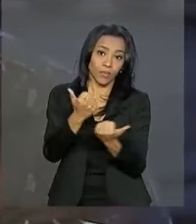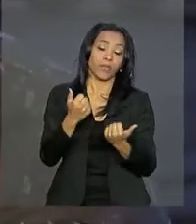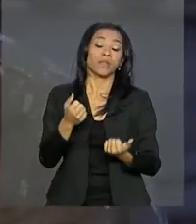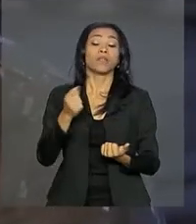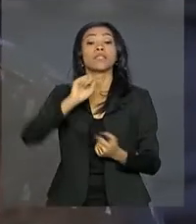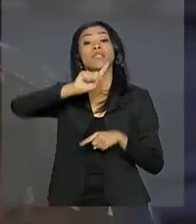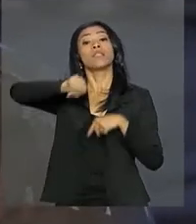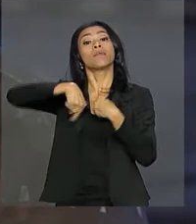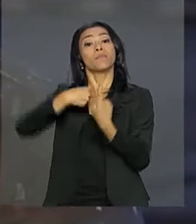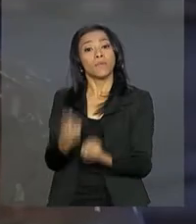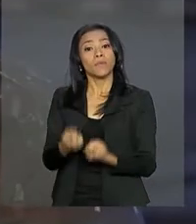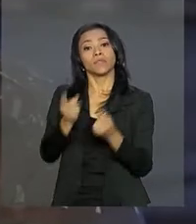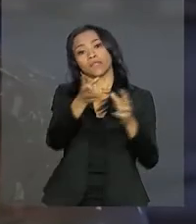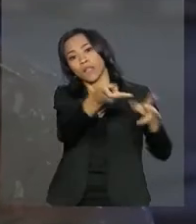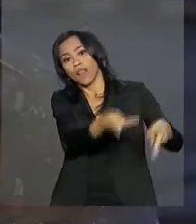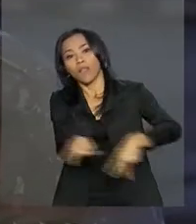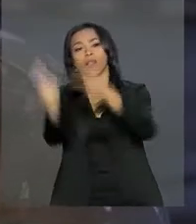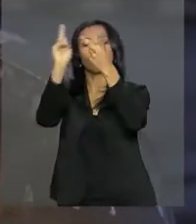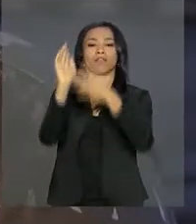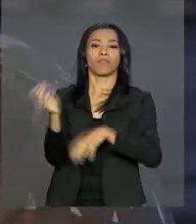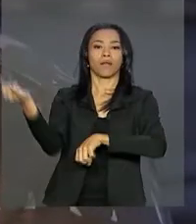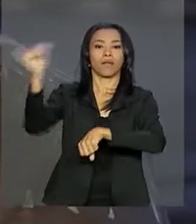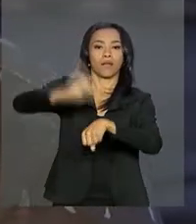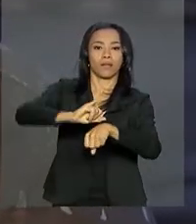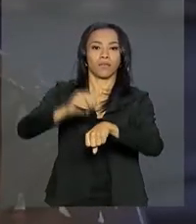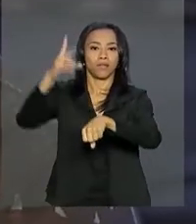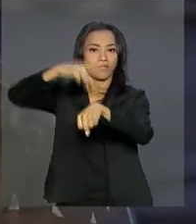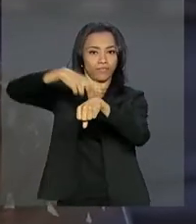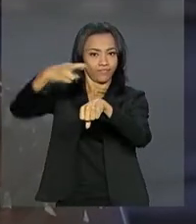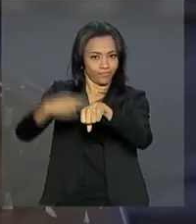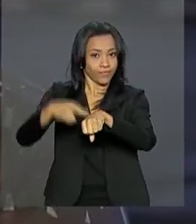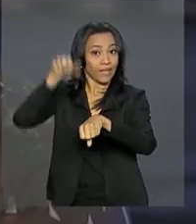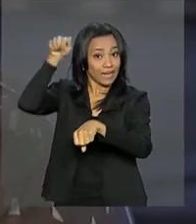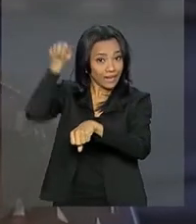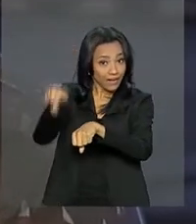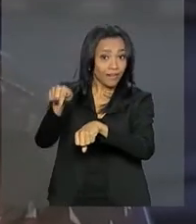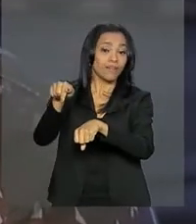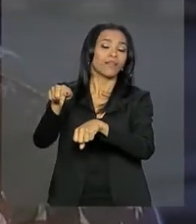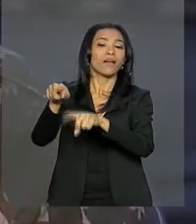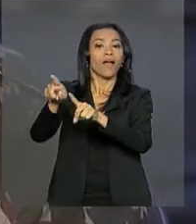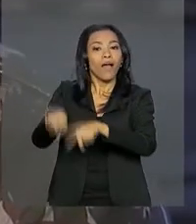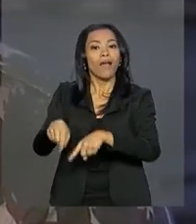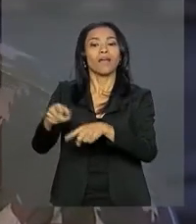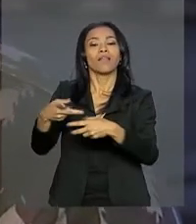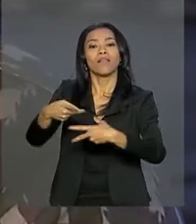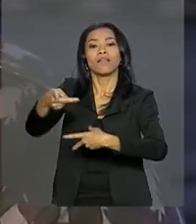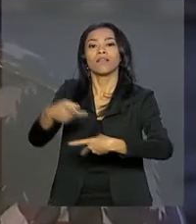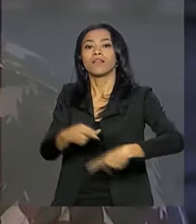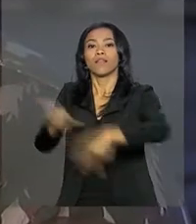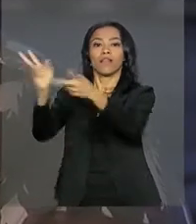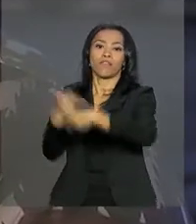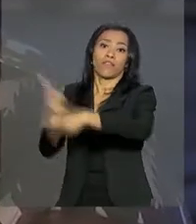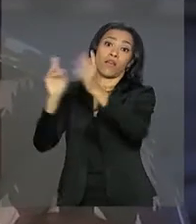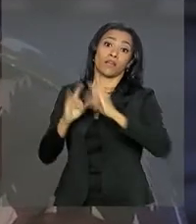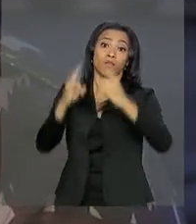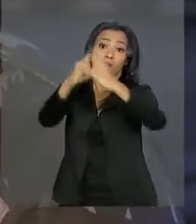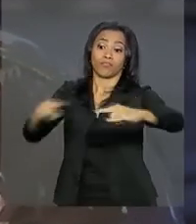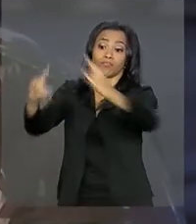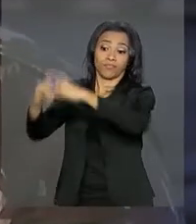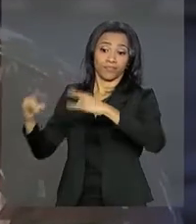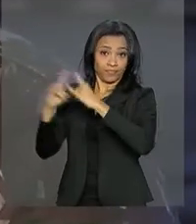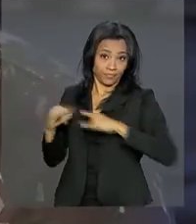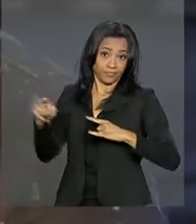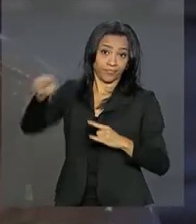para a cidade de Boa Vista, onde ele já é destinado aos abrigos que são peculiares ao seu público,